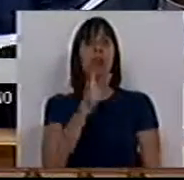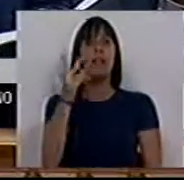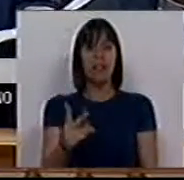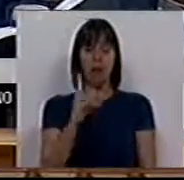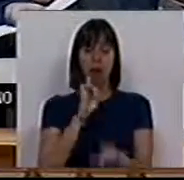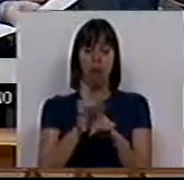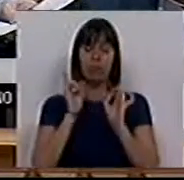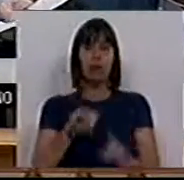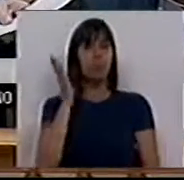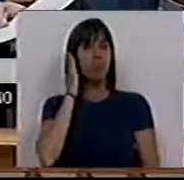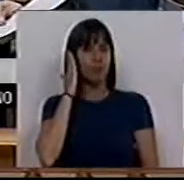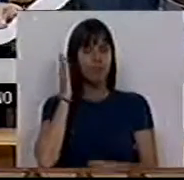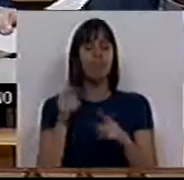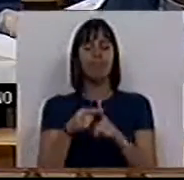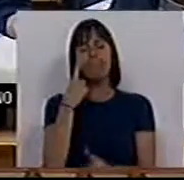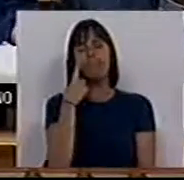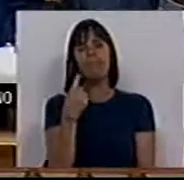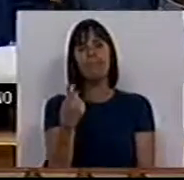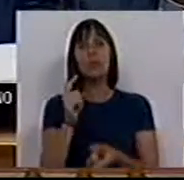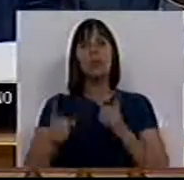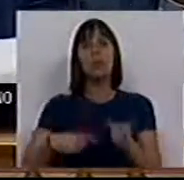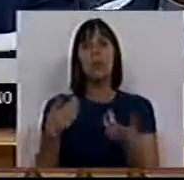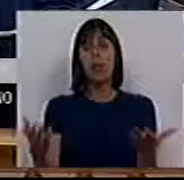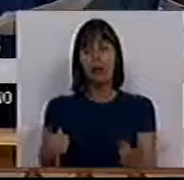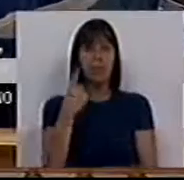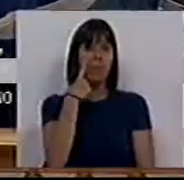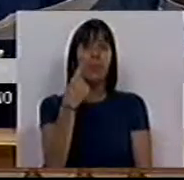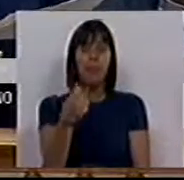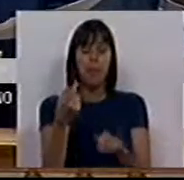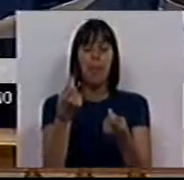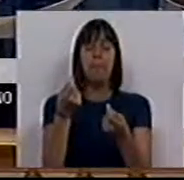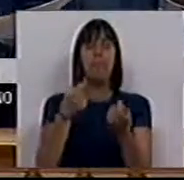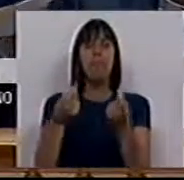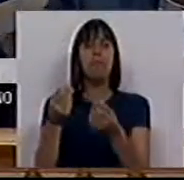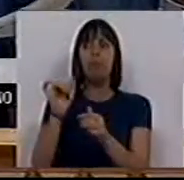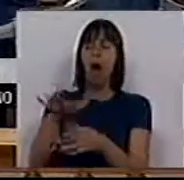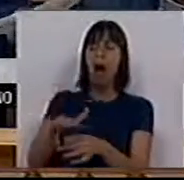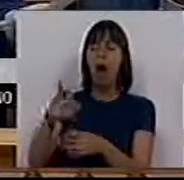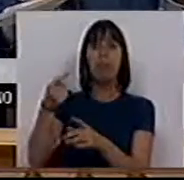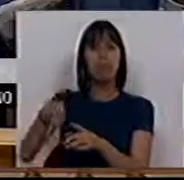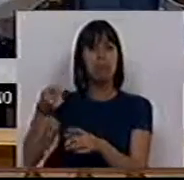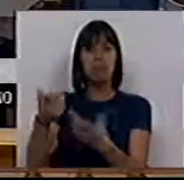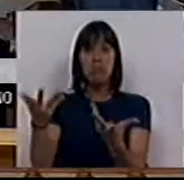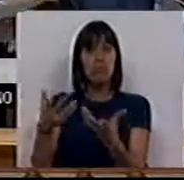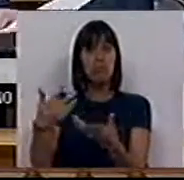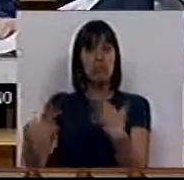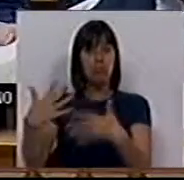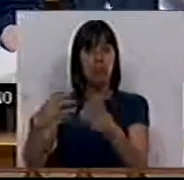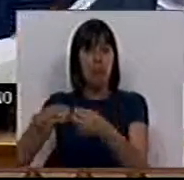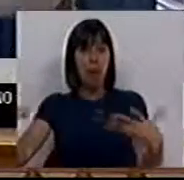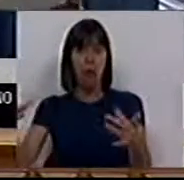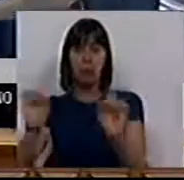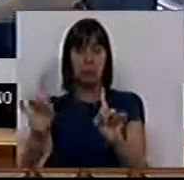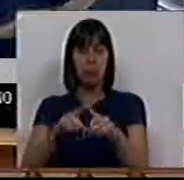anos da sua entrada em vigor, verificamos o quê? Verificamos que o mercado de arrendamento não mostra sinais de dinamização,